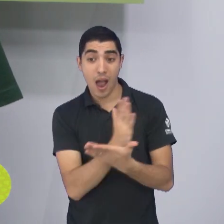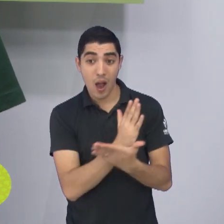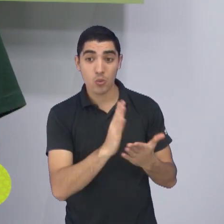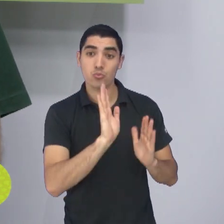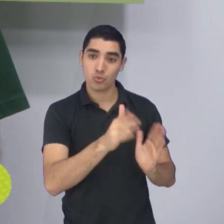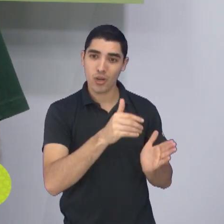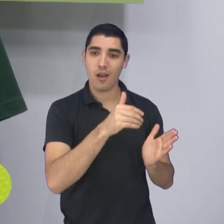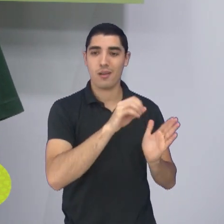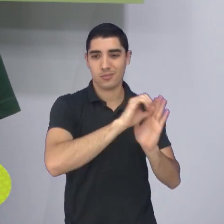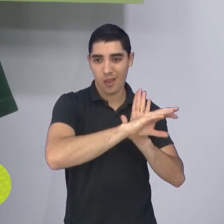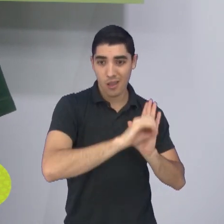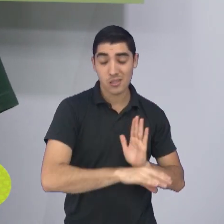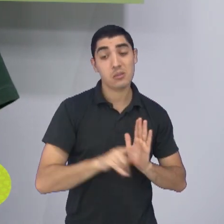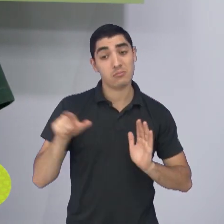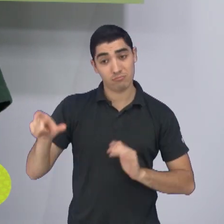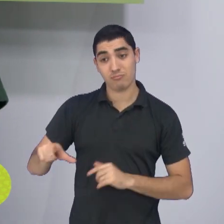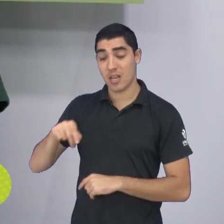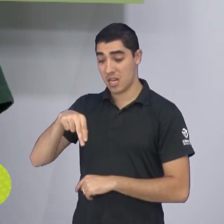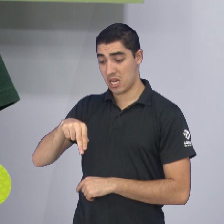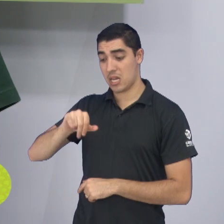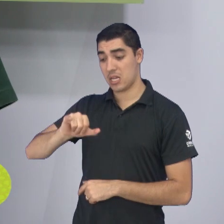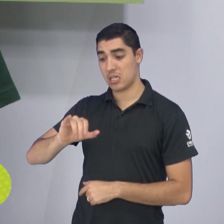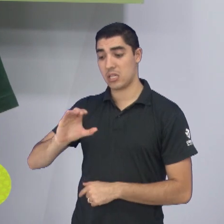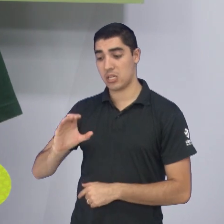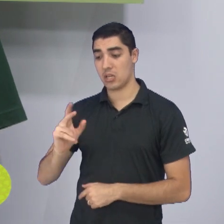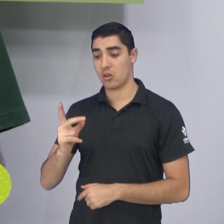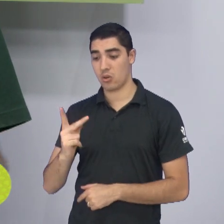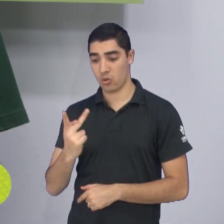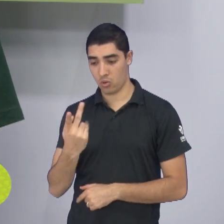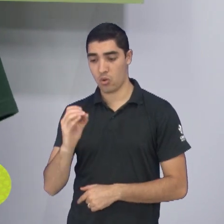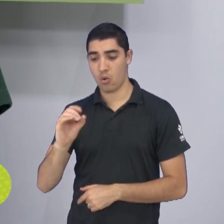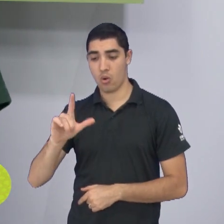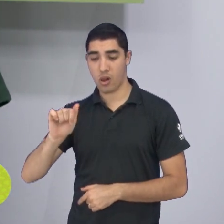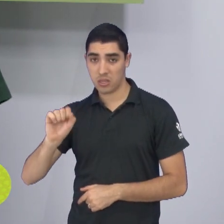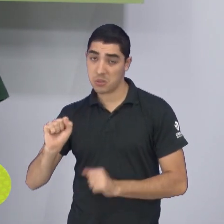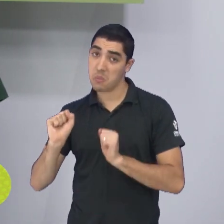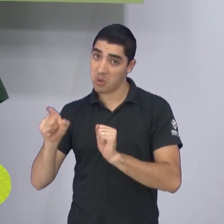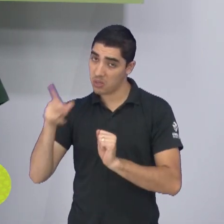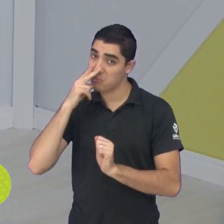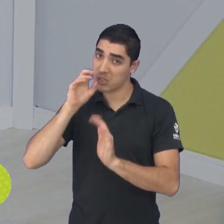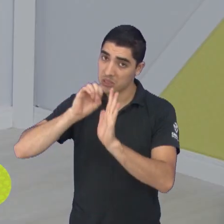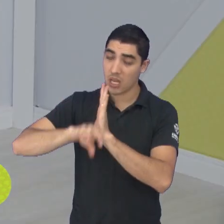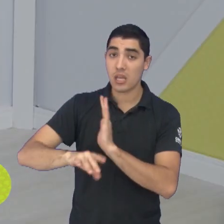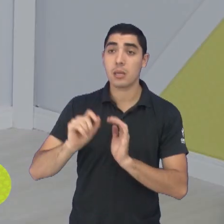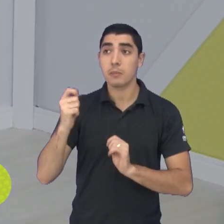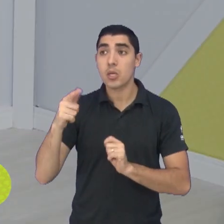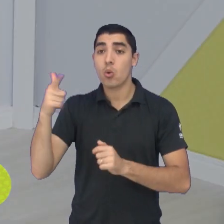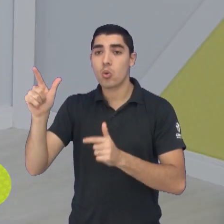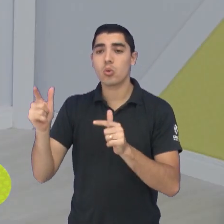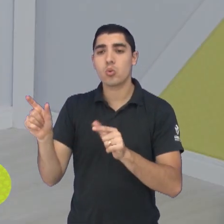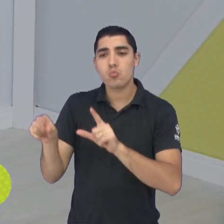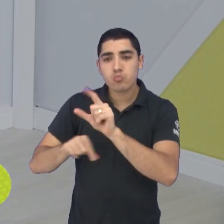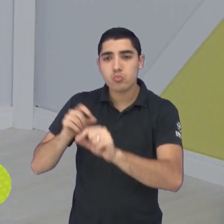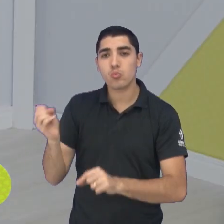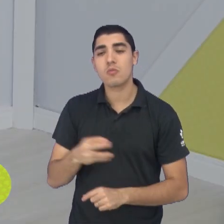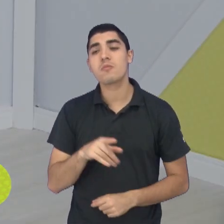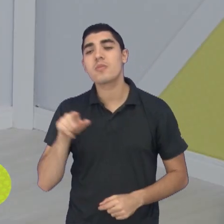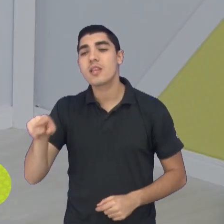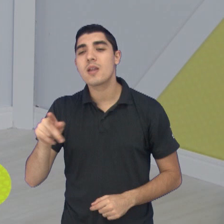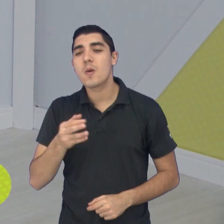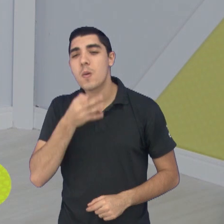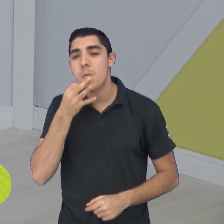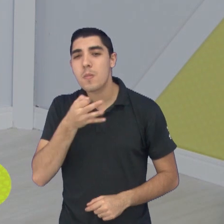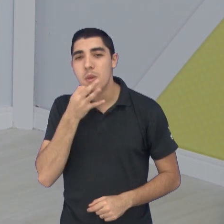o Nicolas até pode sair também, então tem que reforçar para ter peças competentes para a Série D. Seco para você, diria Milton Neves. Ricardo